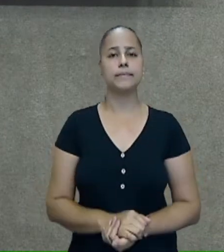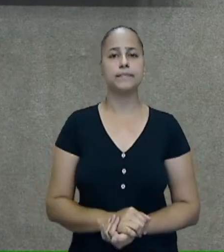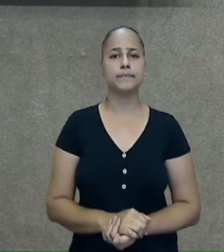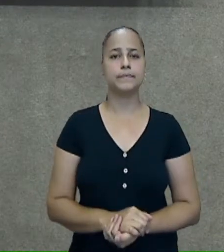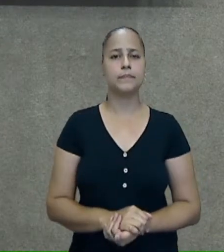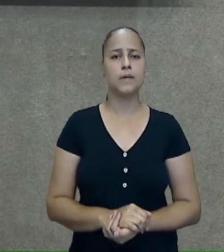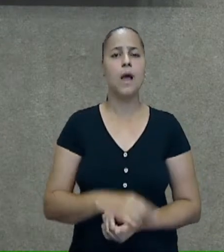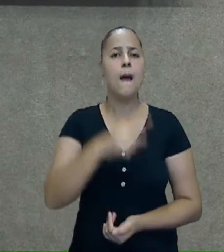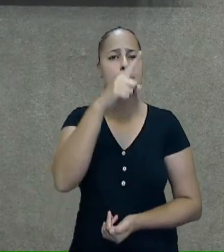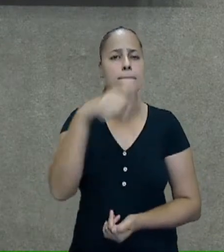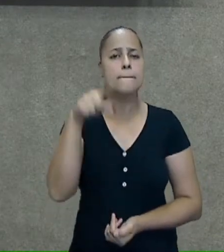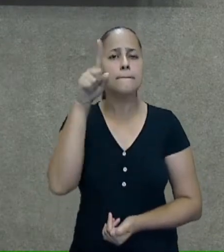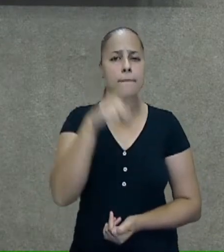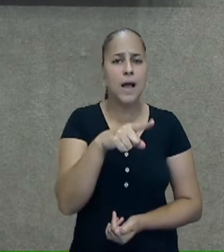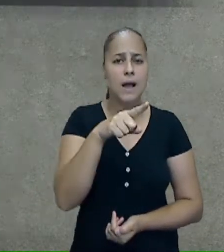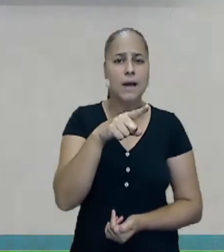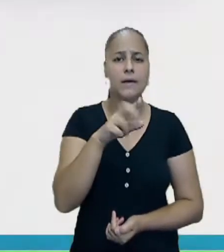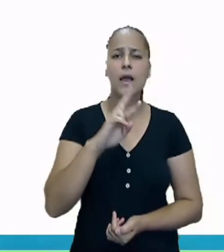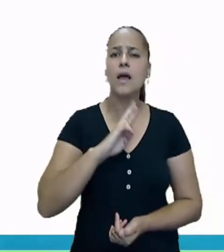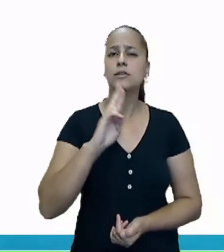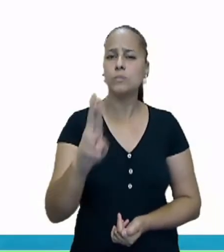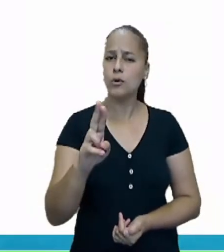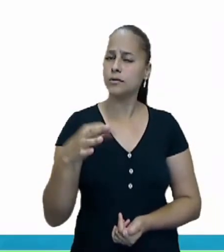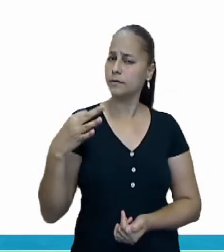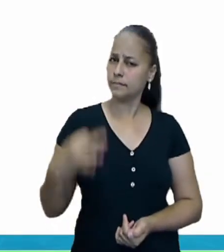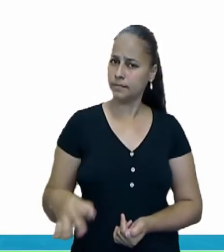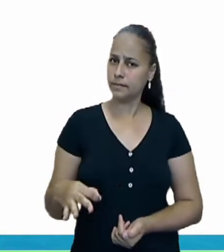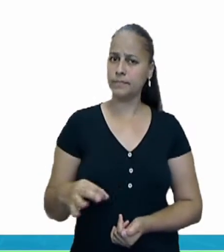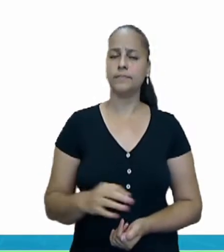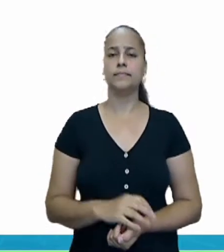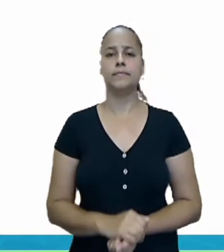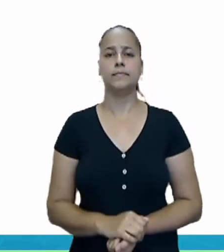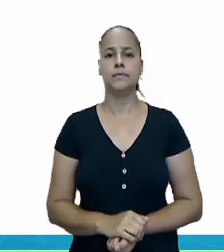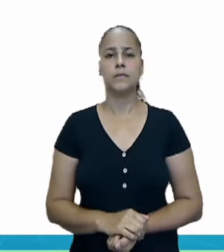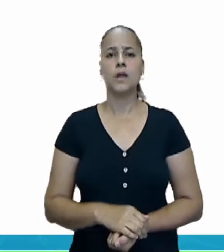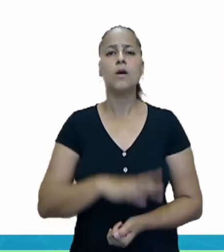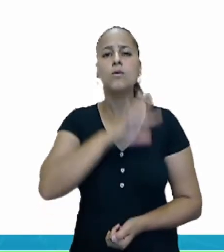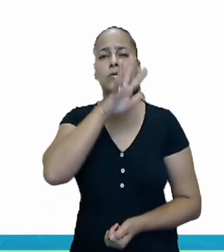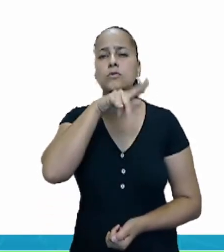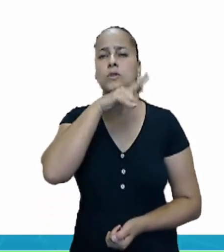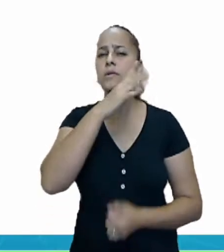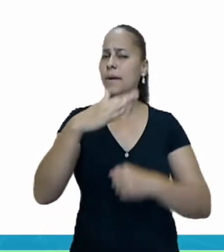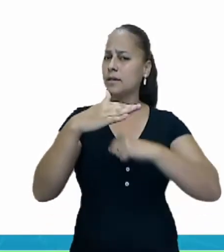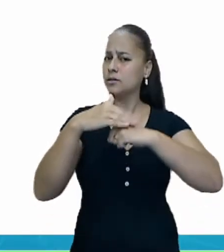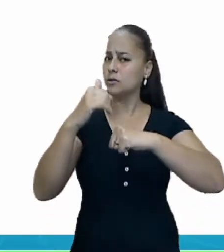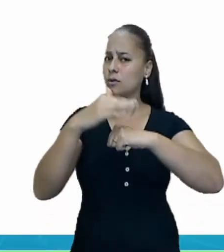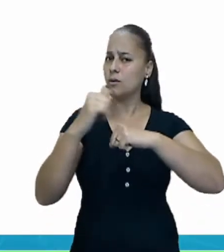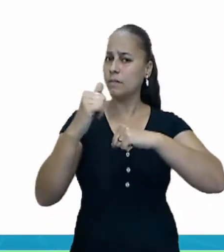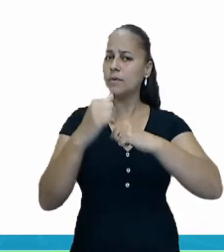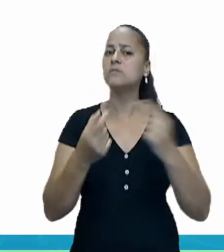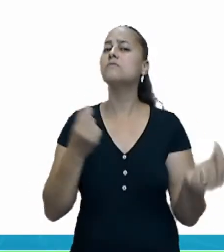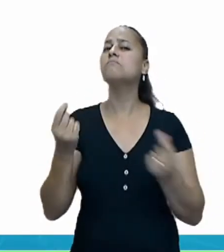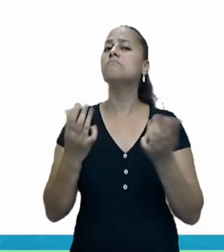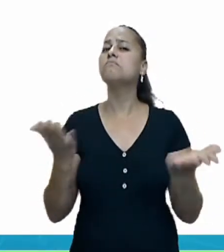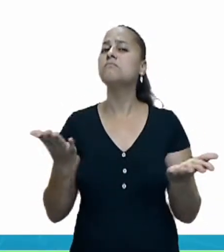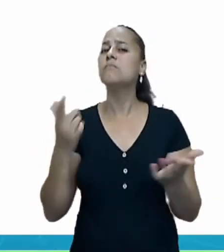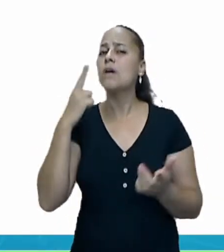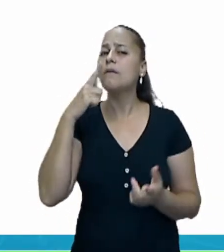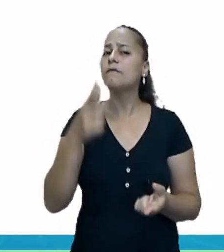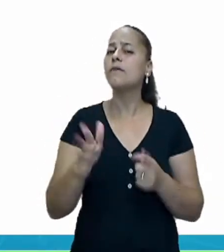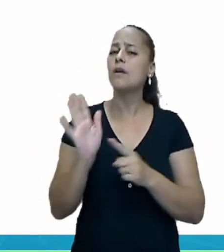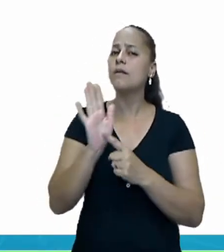Marque a resposta correta. Os animais domésticos são aqueles que,